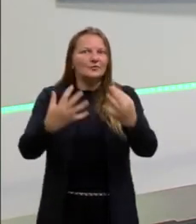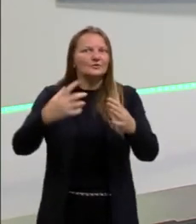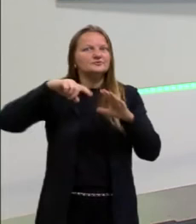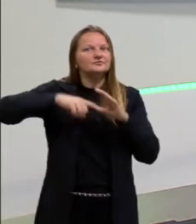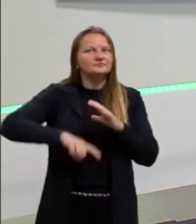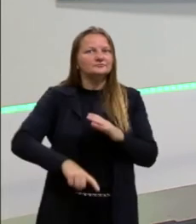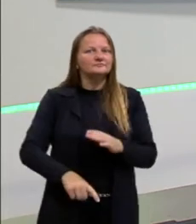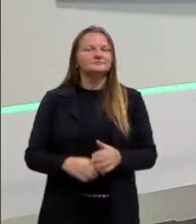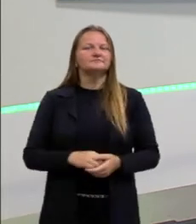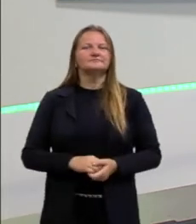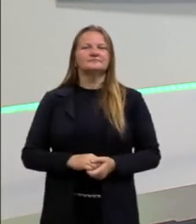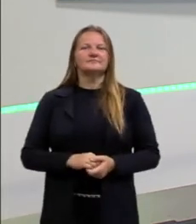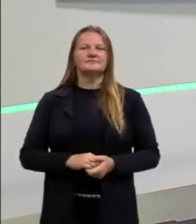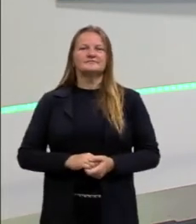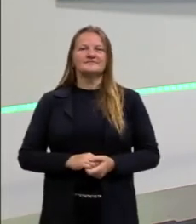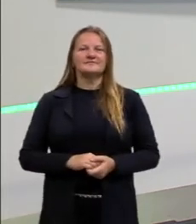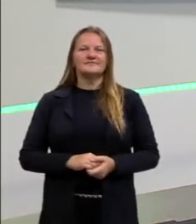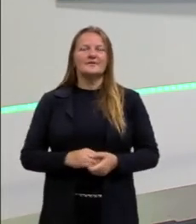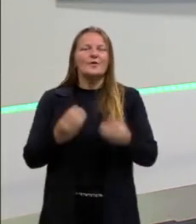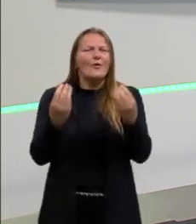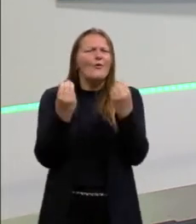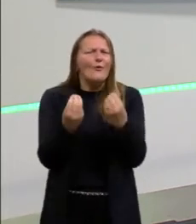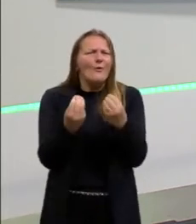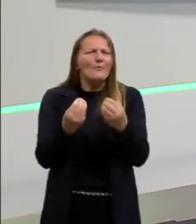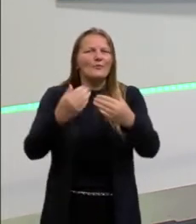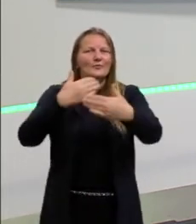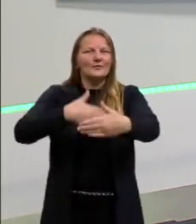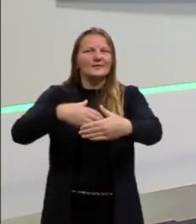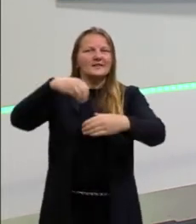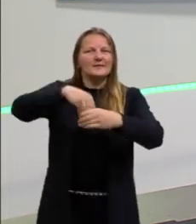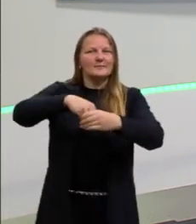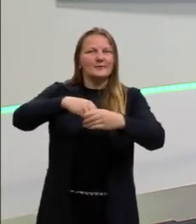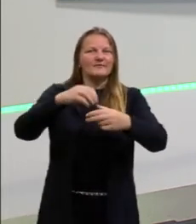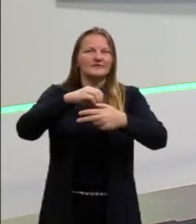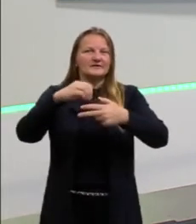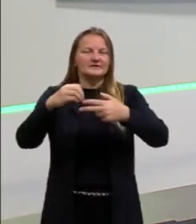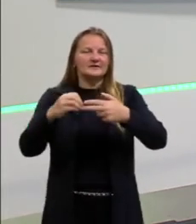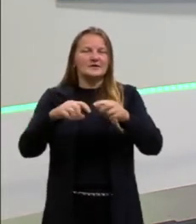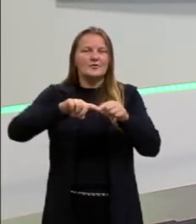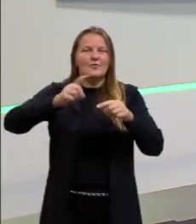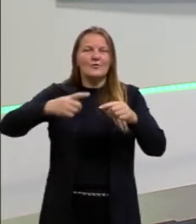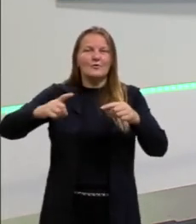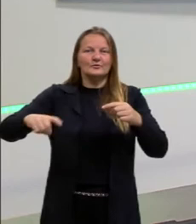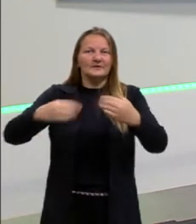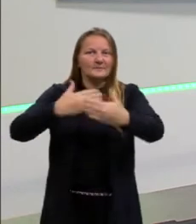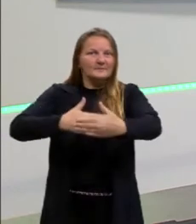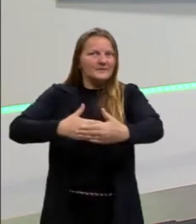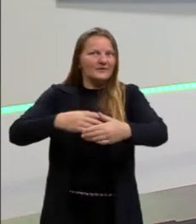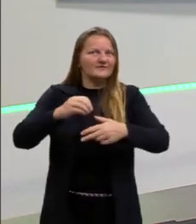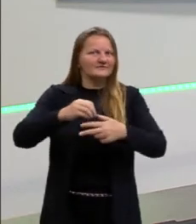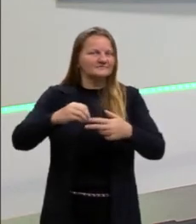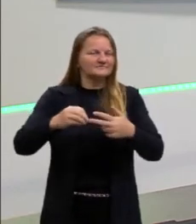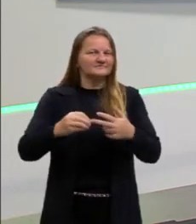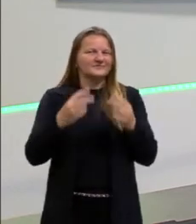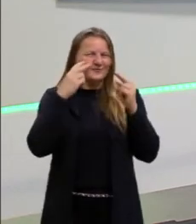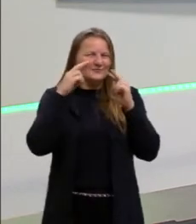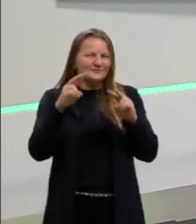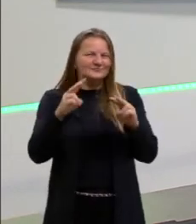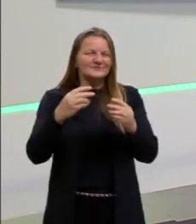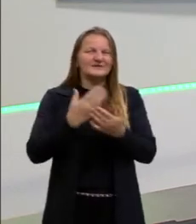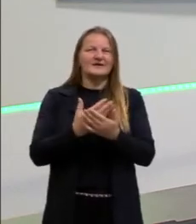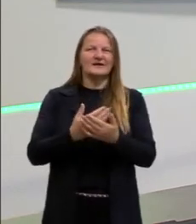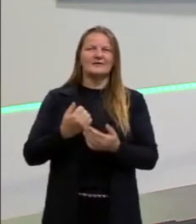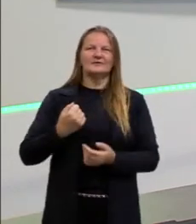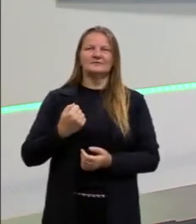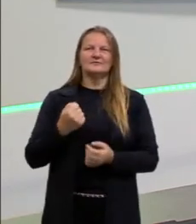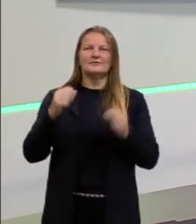do ENEM. E hoje a gente vai ver como então que as ondas aparecem no ENEM. Então a nossa aula de hoje